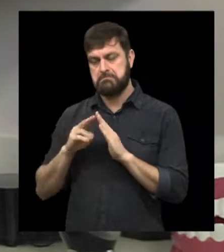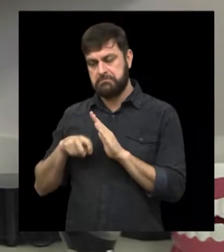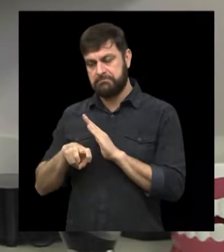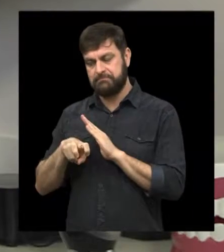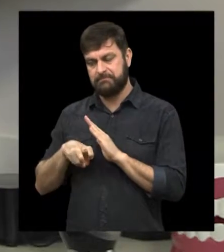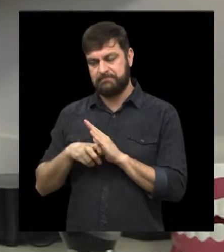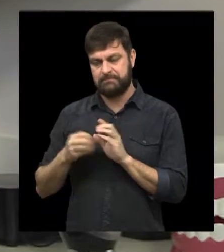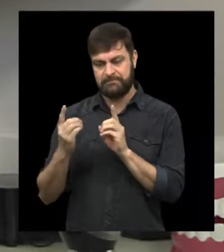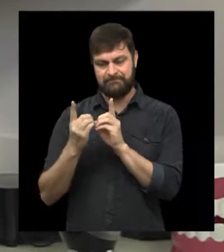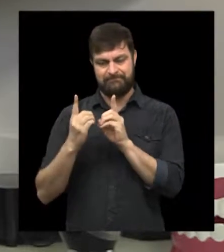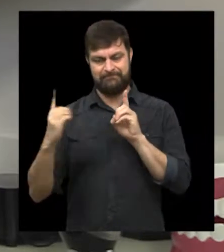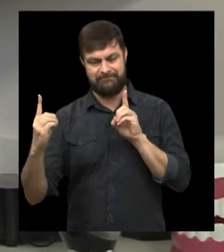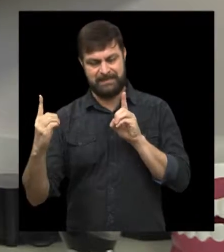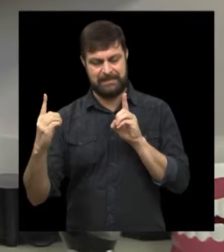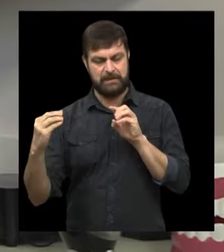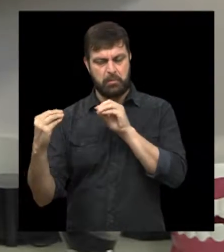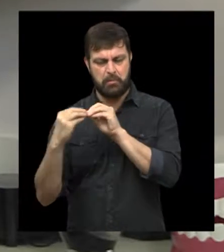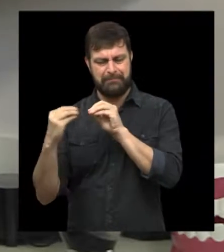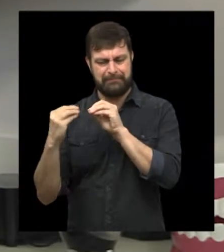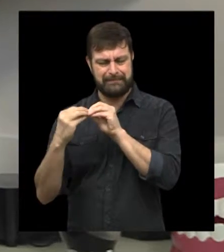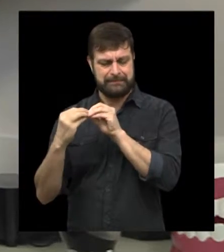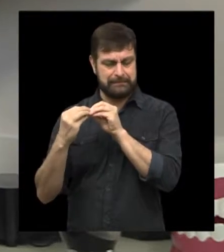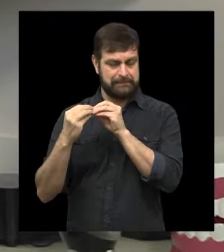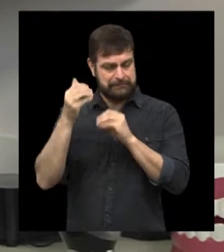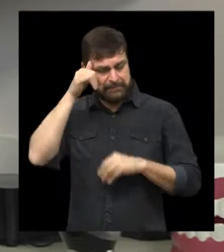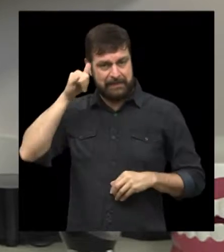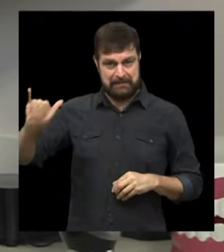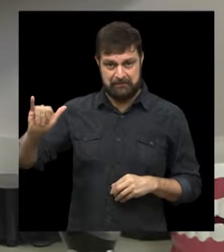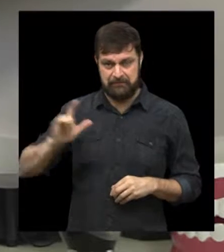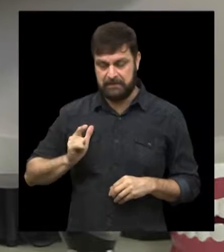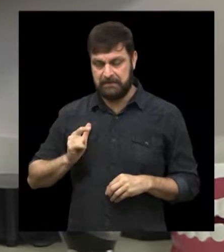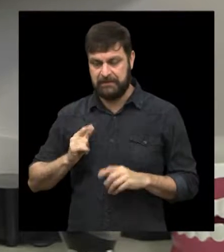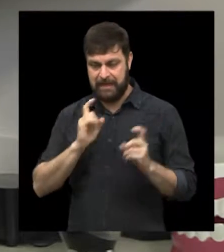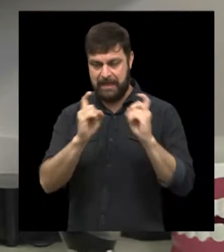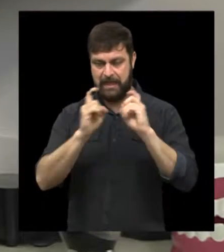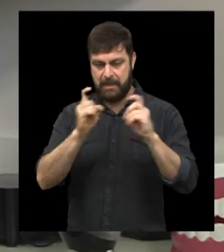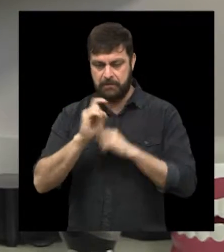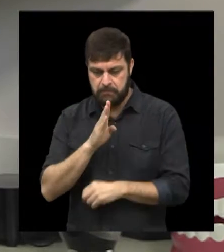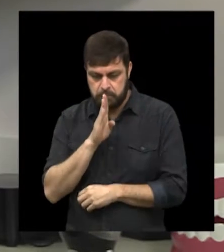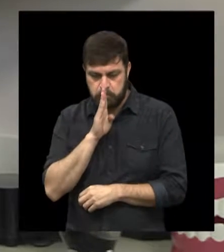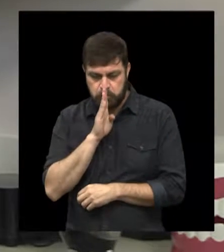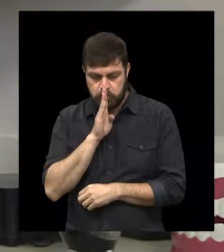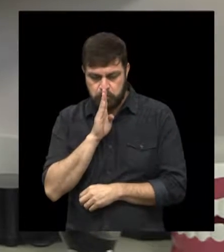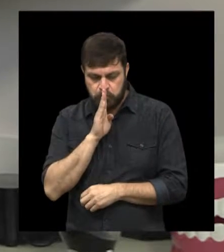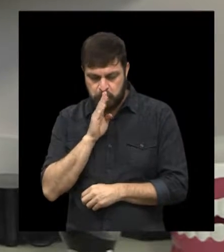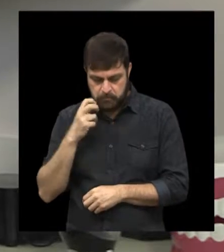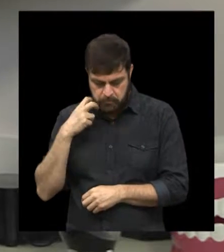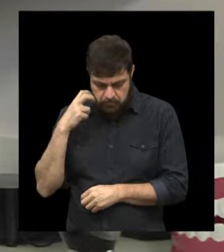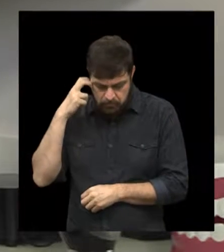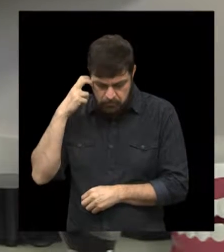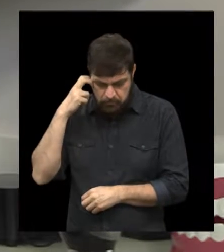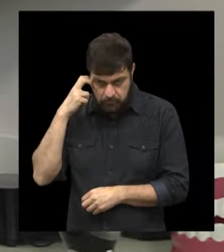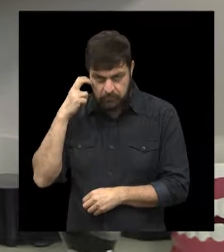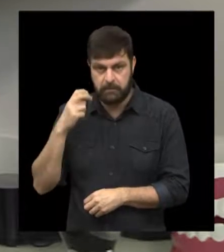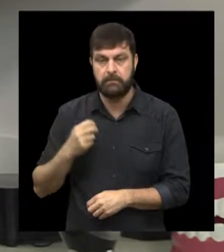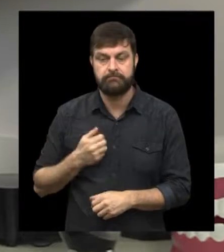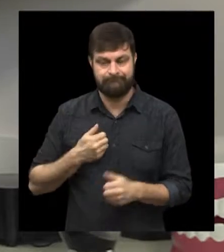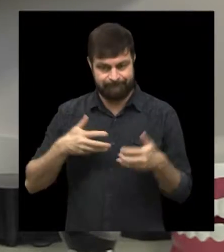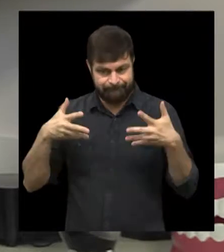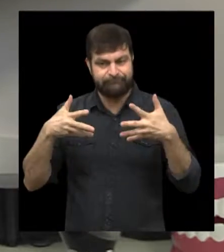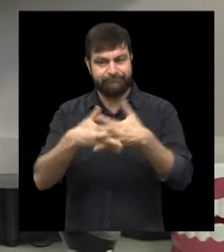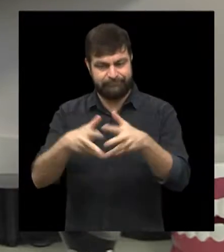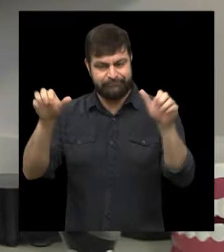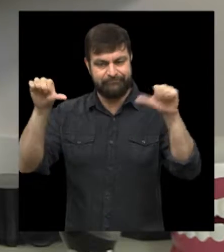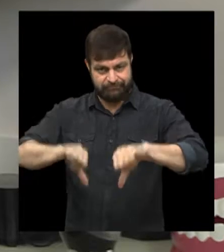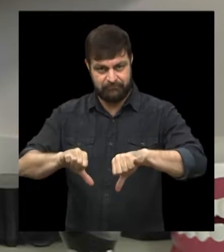não fala de perto, desvia o rosto para falar, não beija o marido e não participa de reuniões, às vezes deixa de avançar na profissão. Então, as consequências são